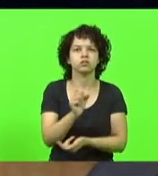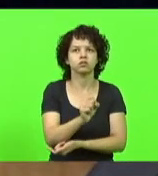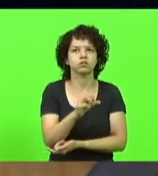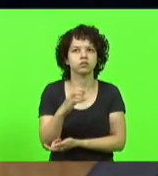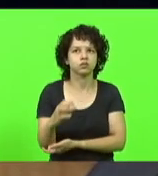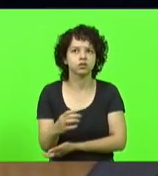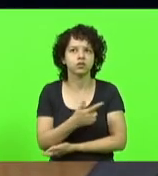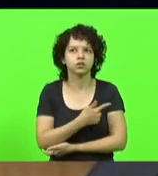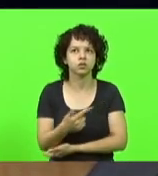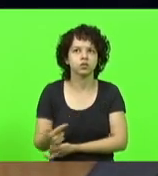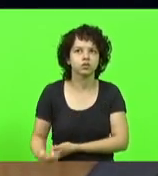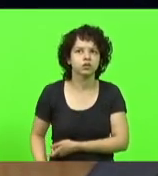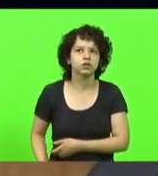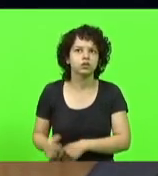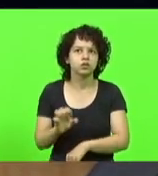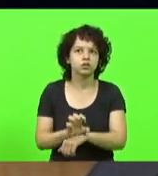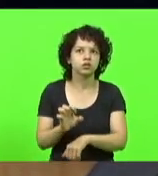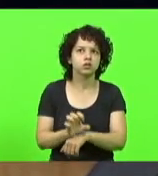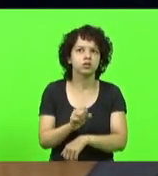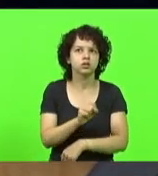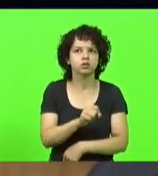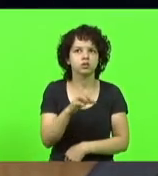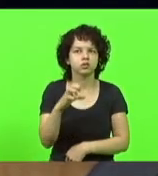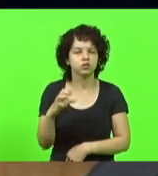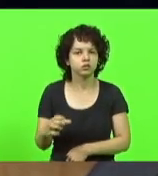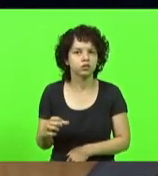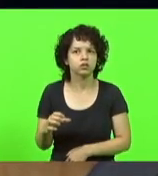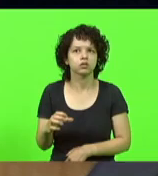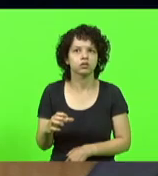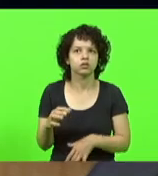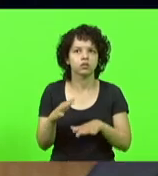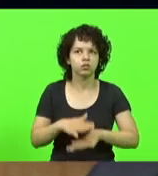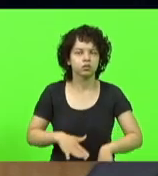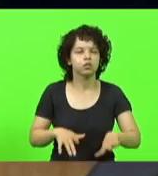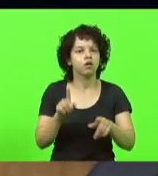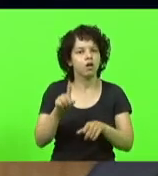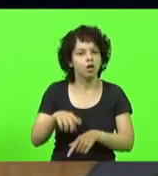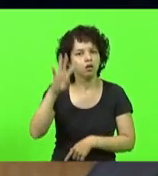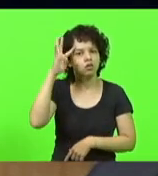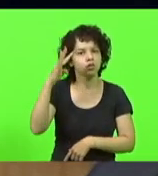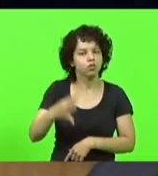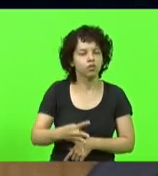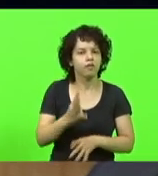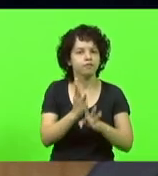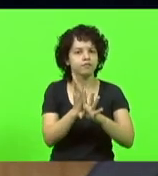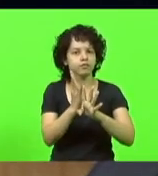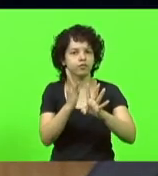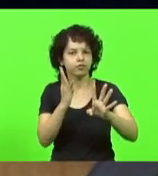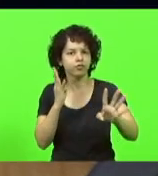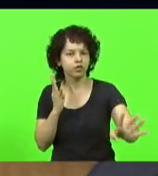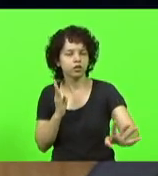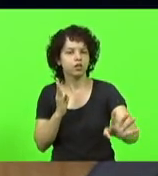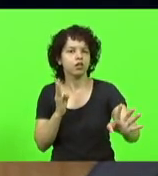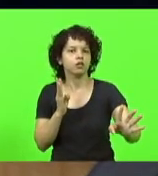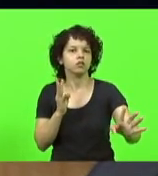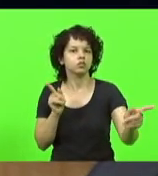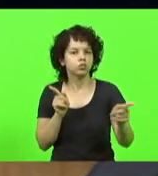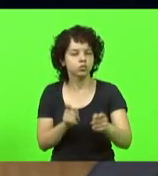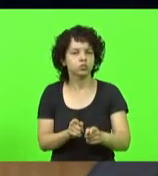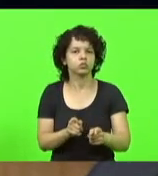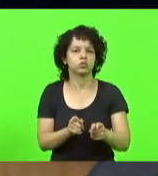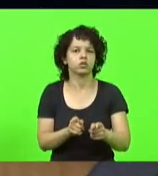governo do Estado e de Santa Catarina como um todo, é resolver essa fila dos mais de 100 mil